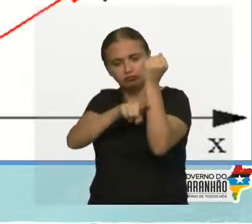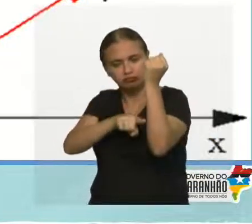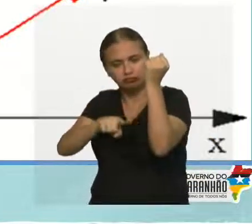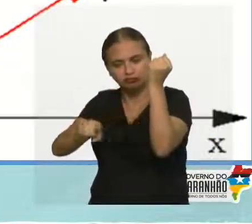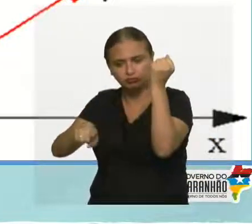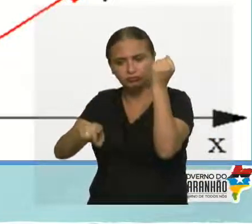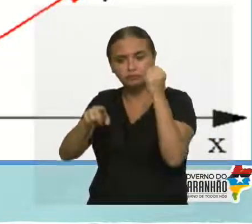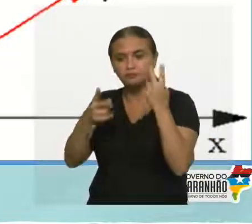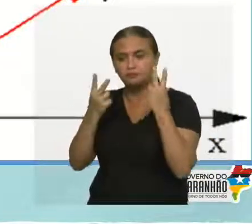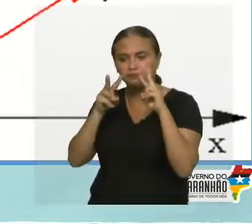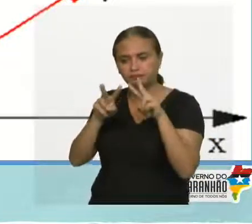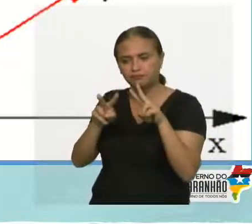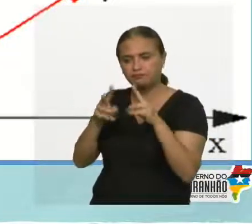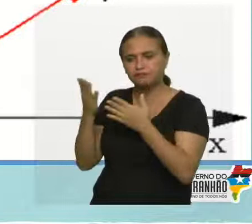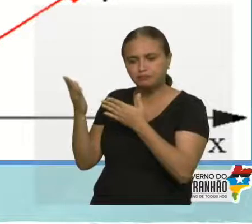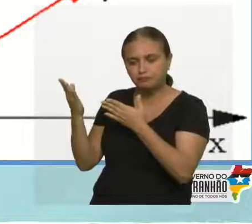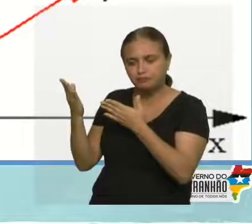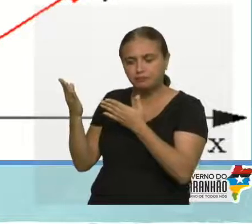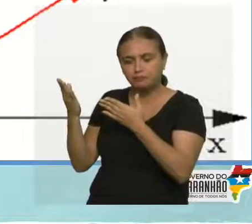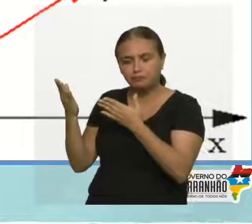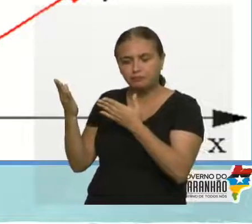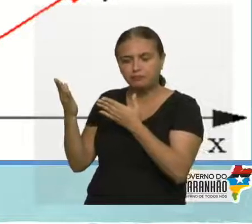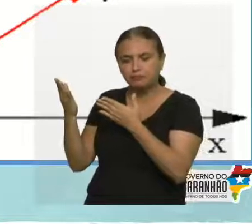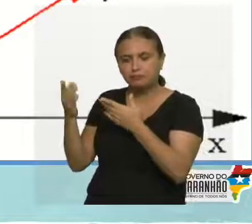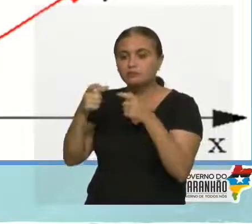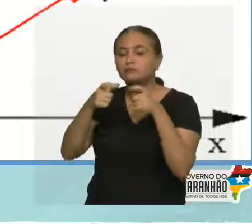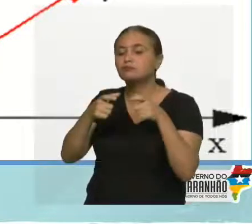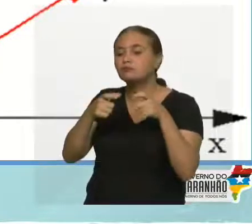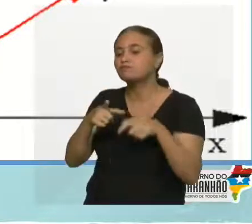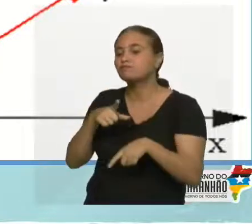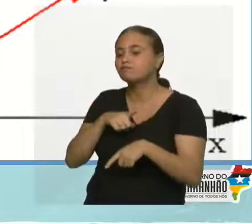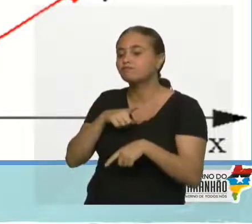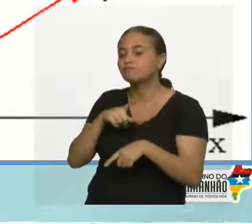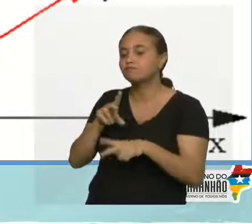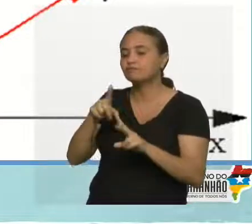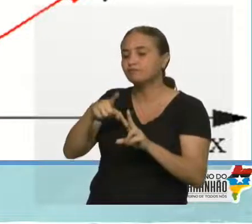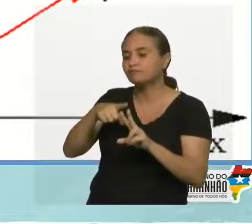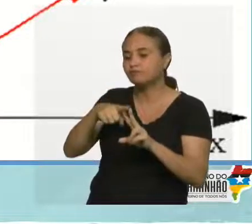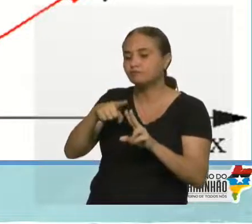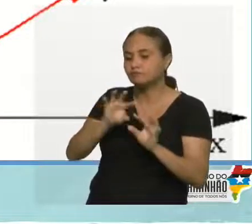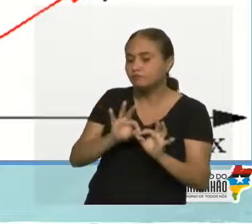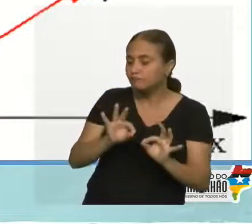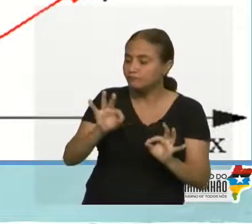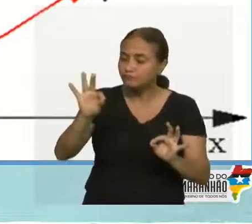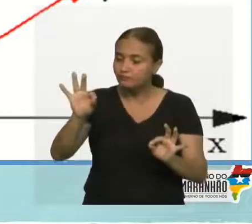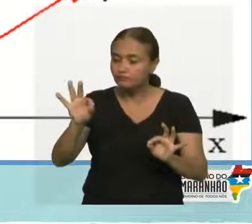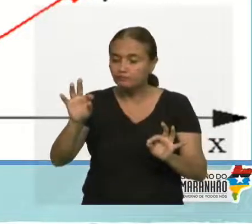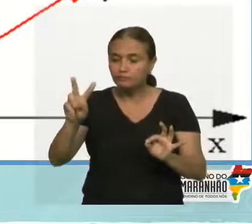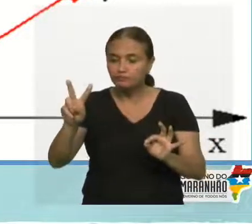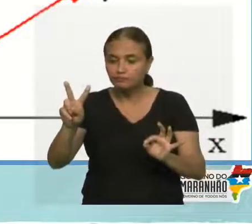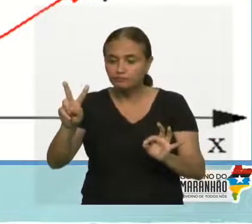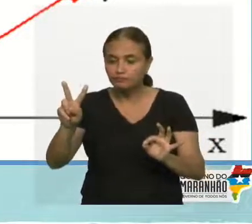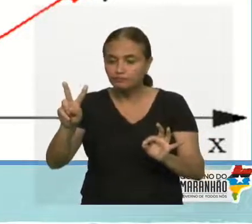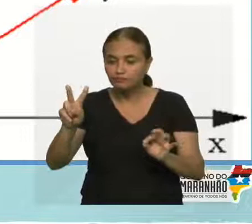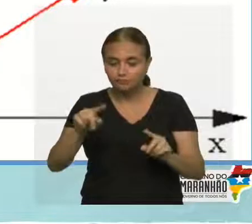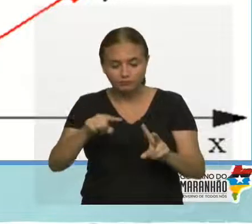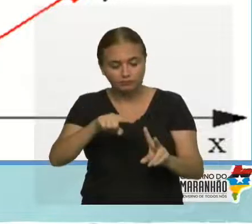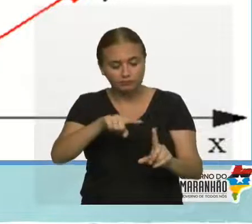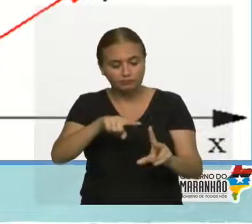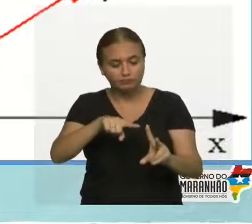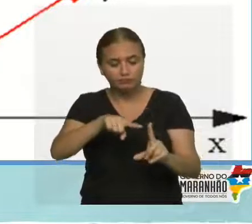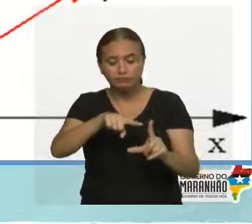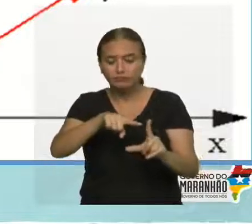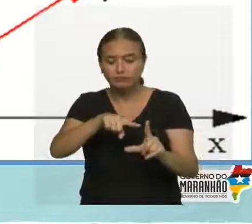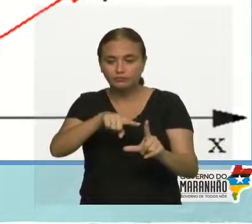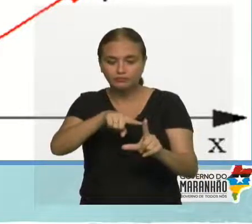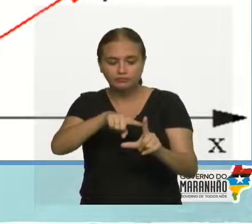figura para vocês. Veja a figura ao lado, onde temos um vetor V que se origina no ponto de origem do plano cartesiano. Então,